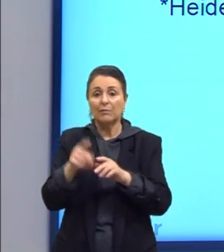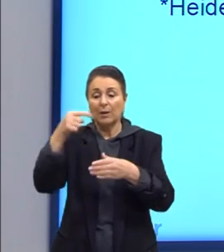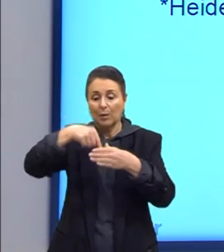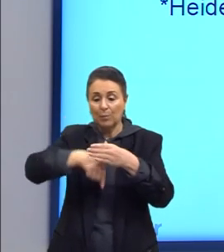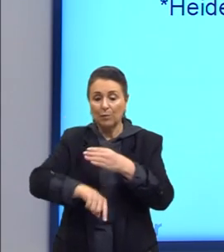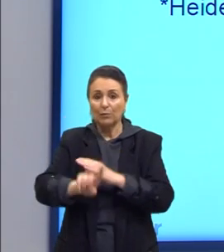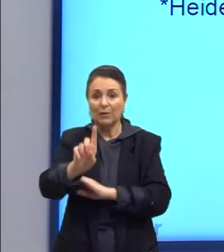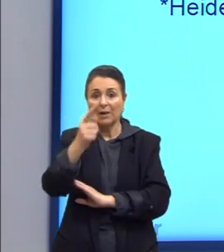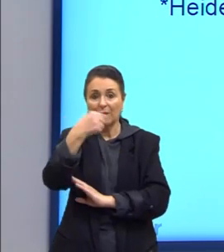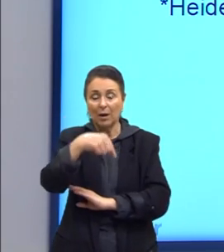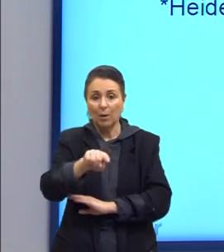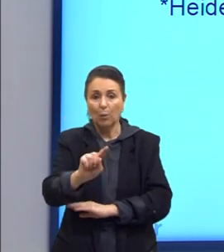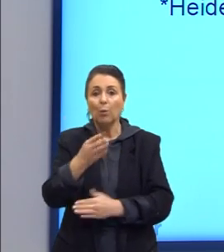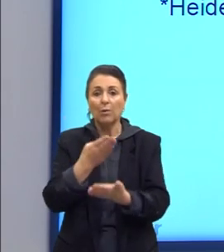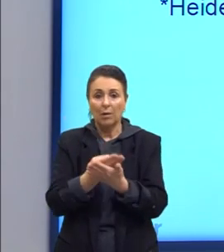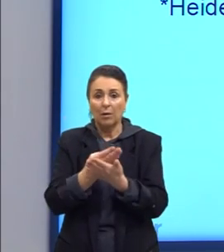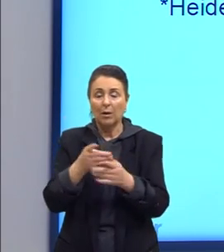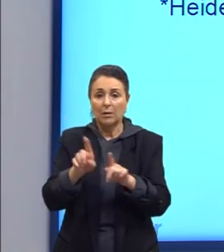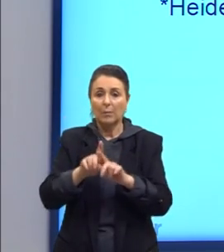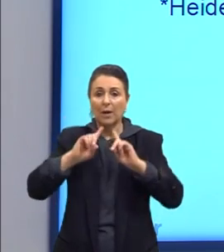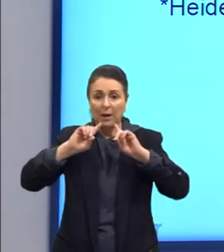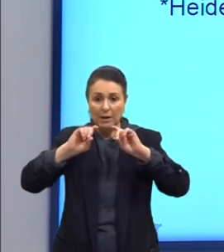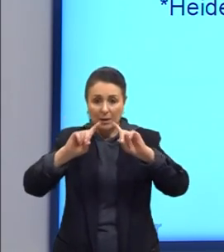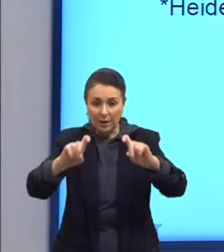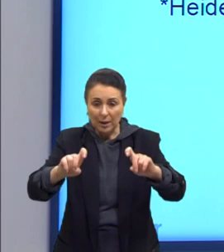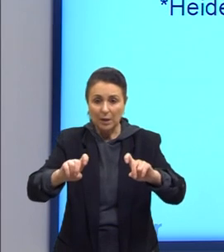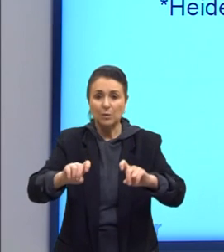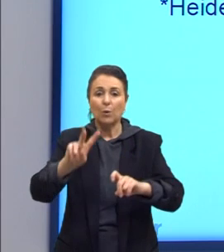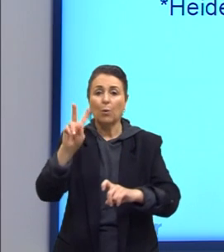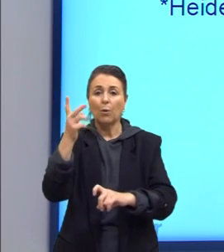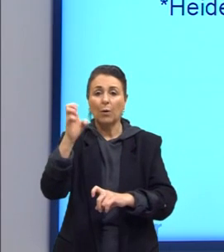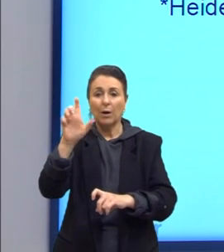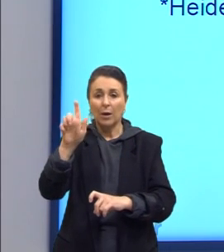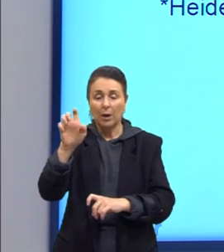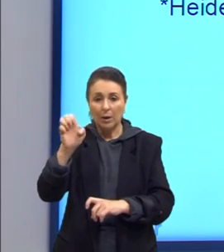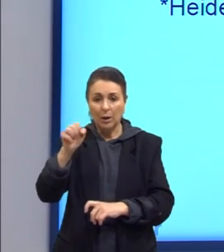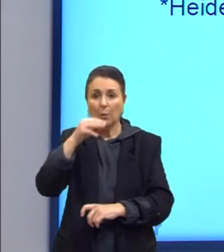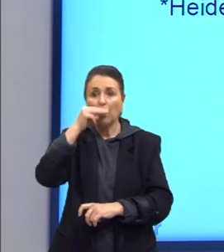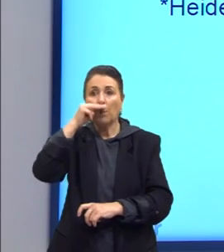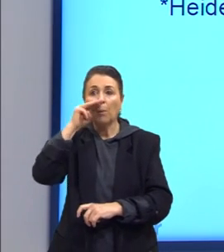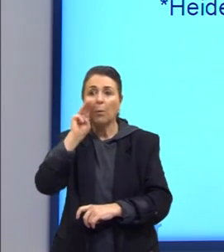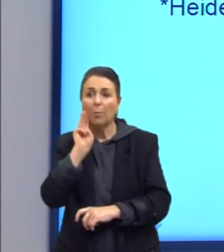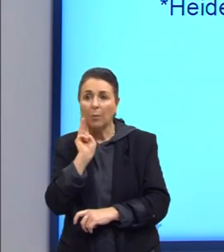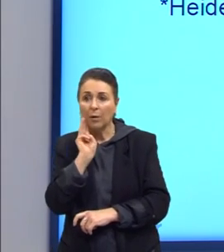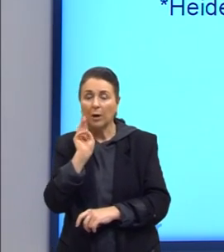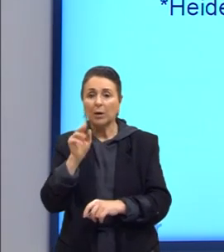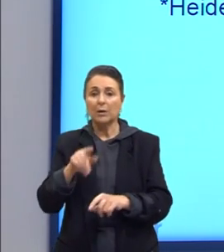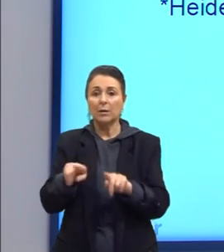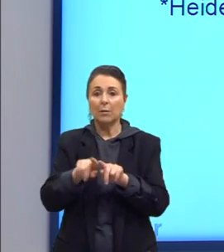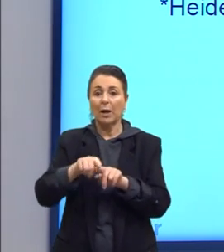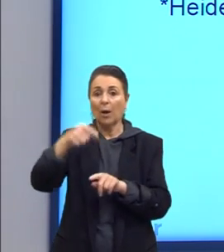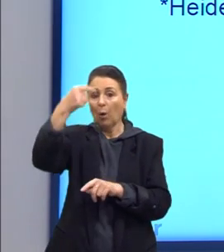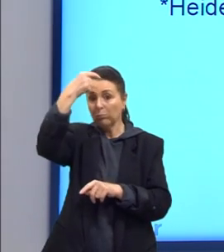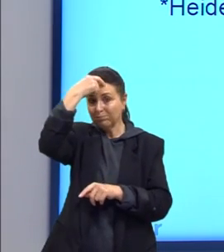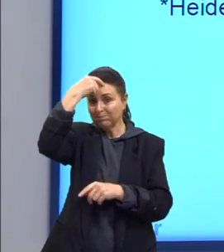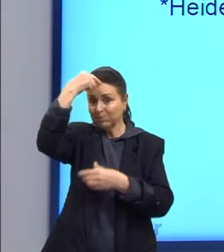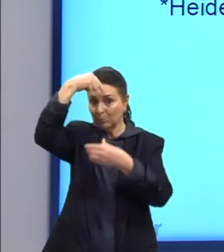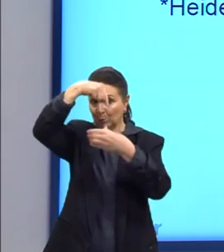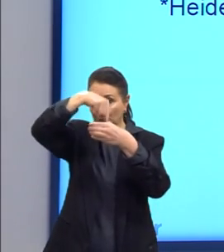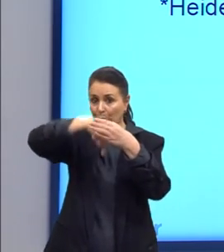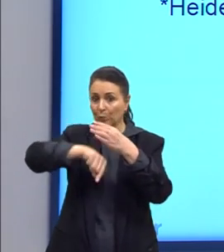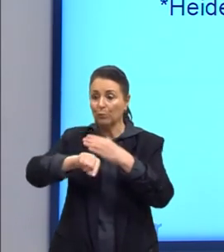próxima aula, na crítica à metafísica. O Hegel e o Marx, o ser humano já como histórico. Aí aparece o inconsciente do Freud. Nós